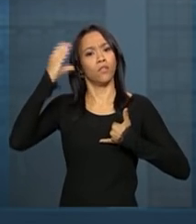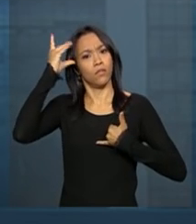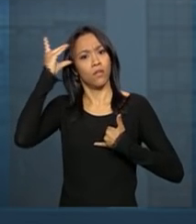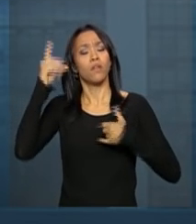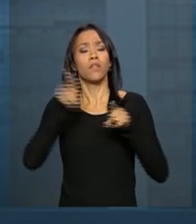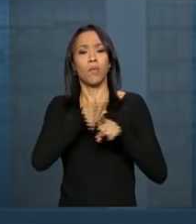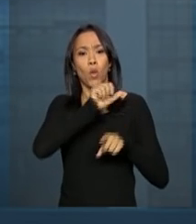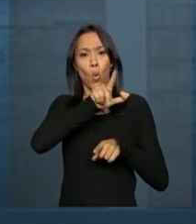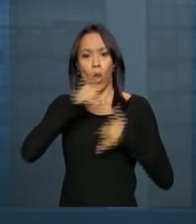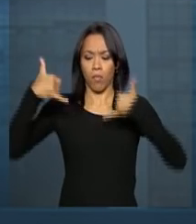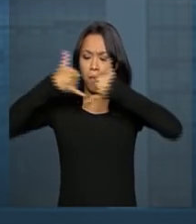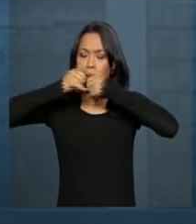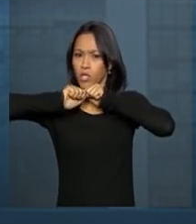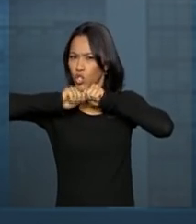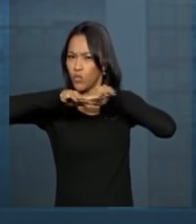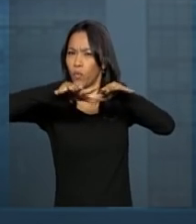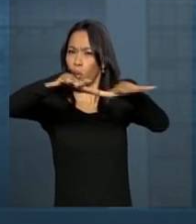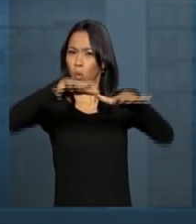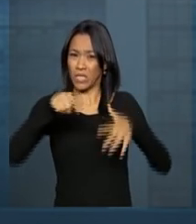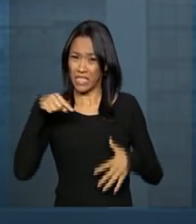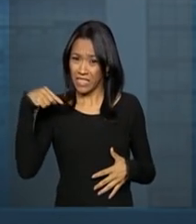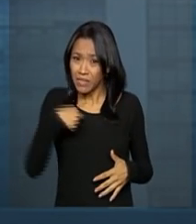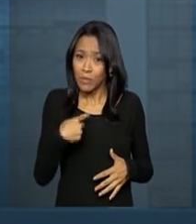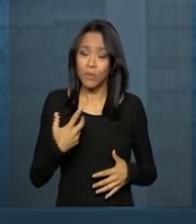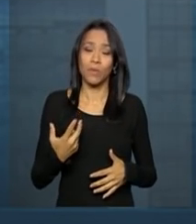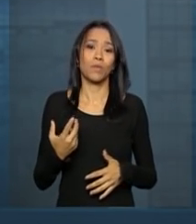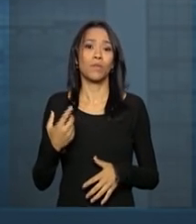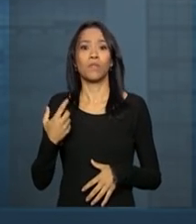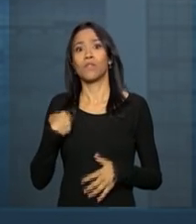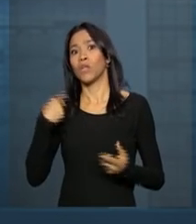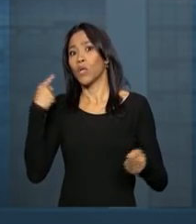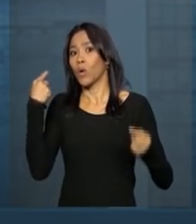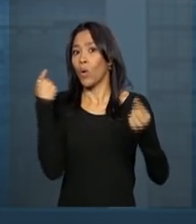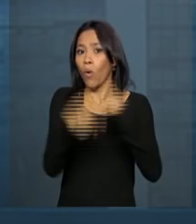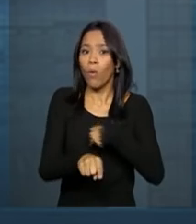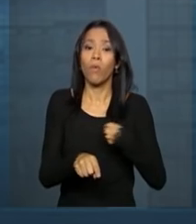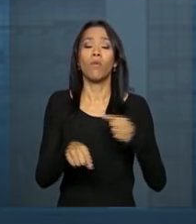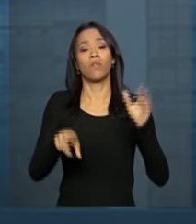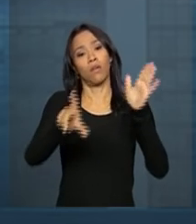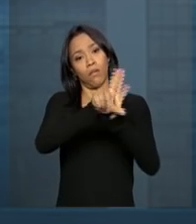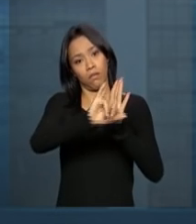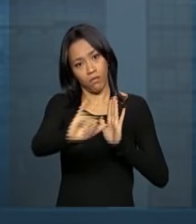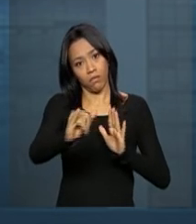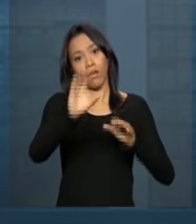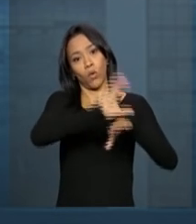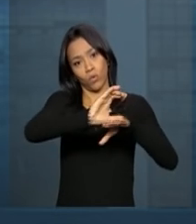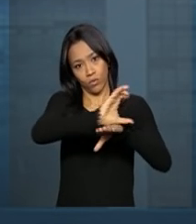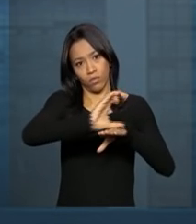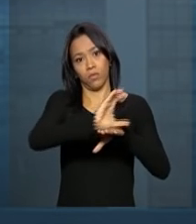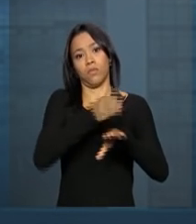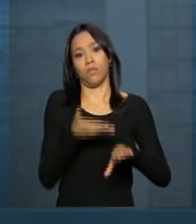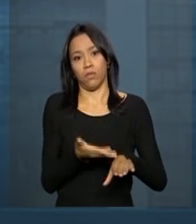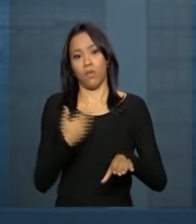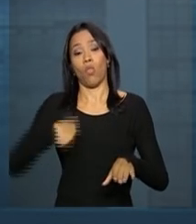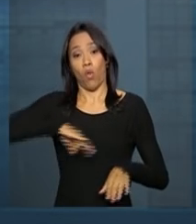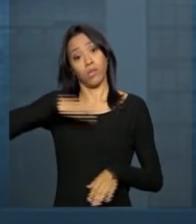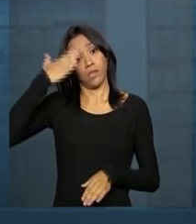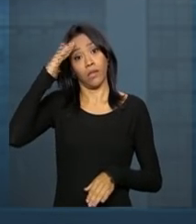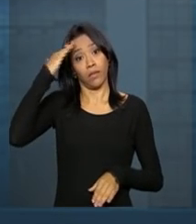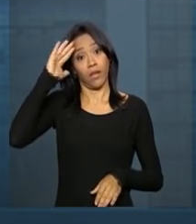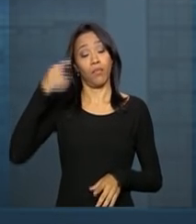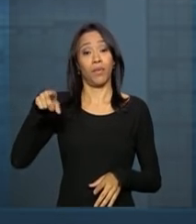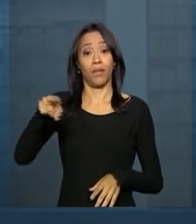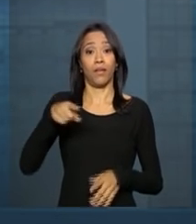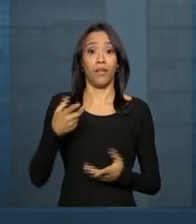presidente Luiz Inácio Lula da Silva, feriu claramente a legislação em vigor e a própria Constituição. Na verdade, nós entendemos que houve uma